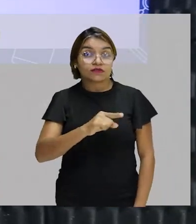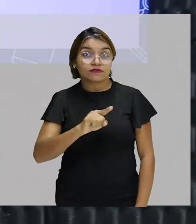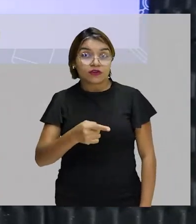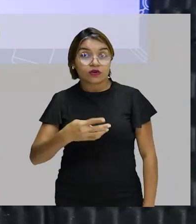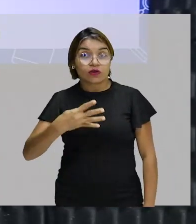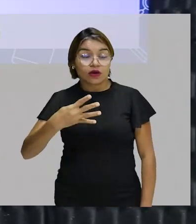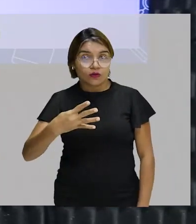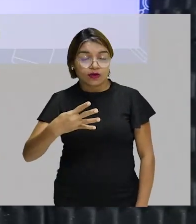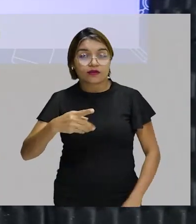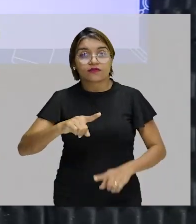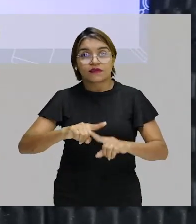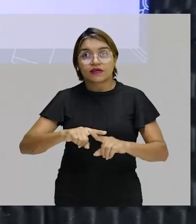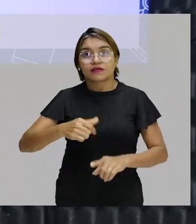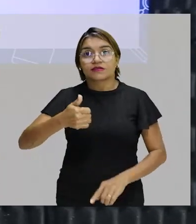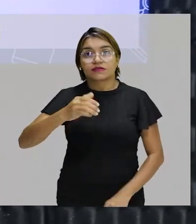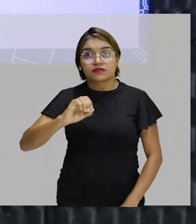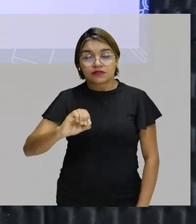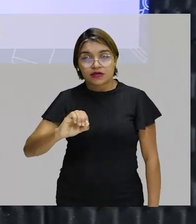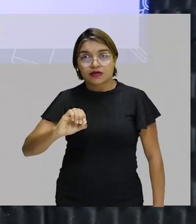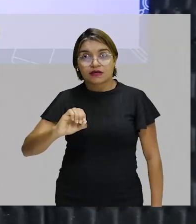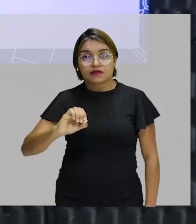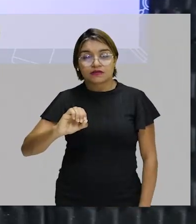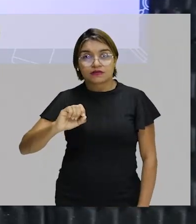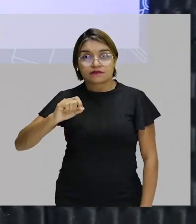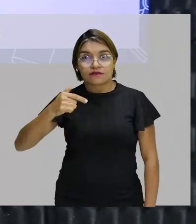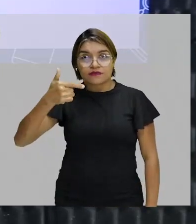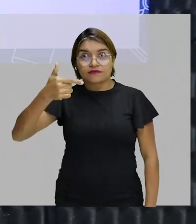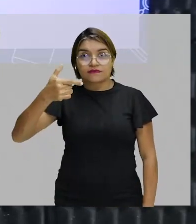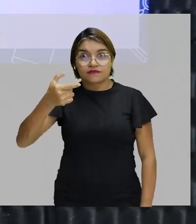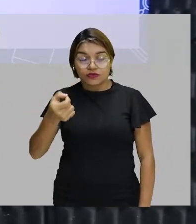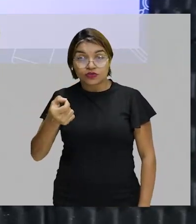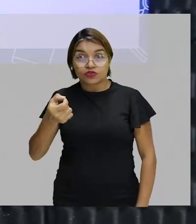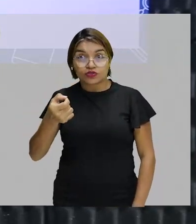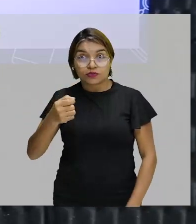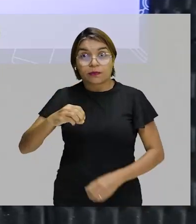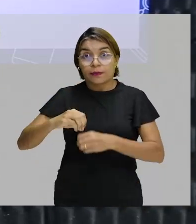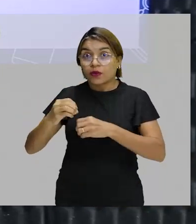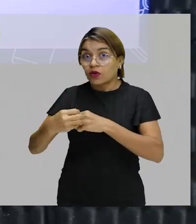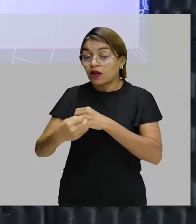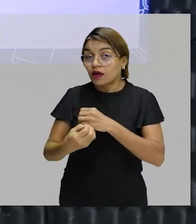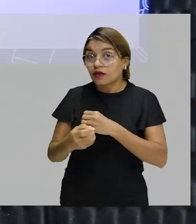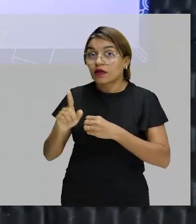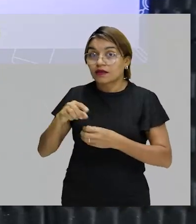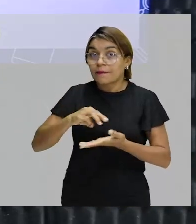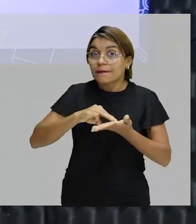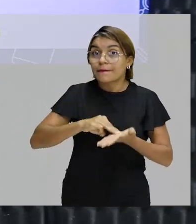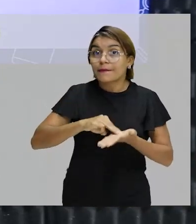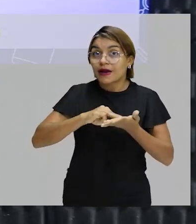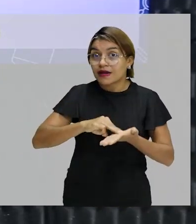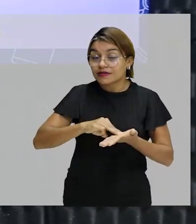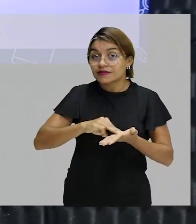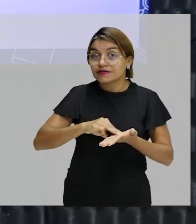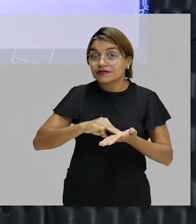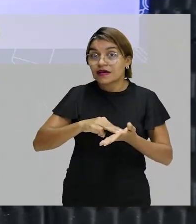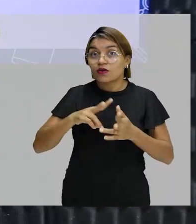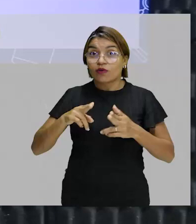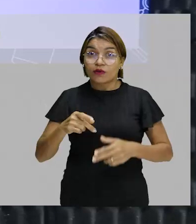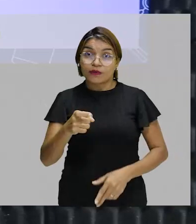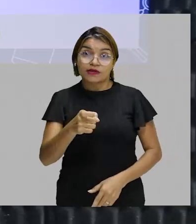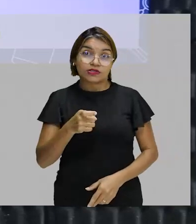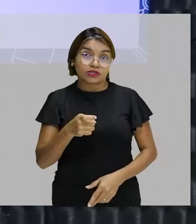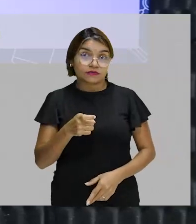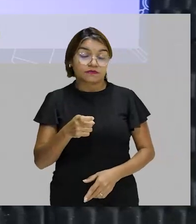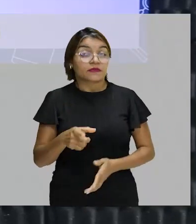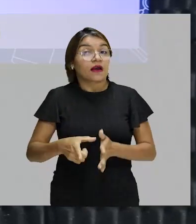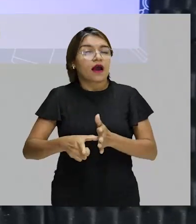elevado a 20 moléculas, nós vamos ter uma massa equivalente a X. Antes